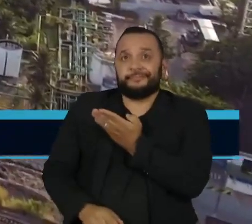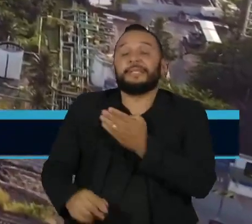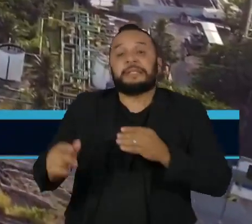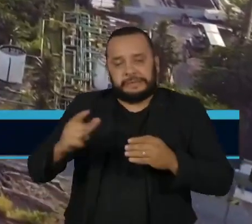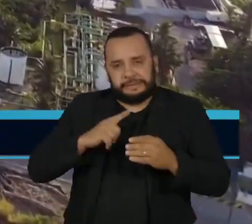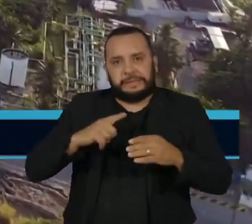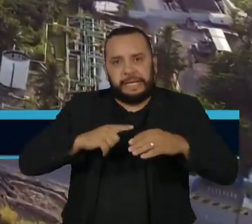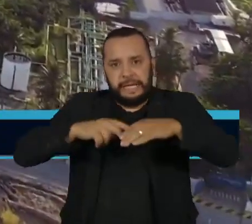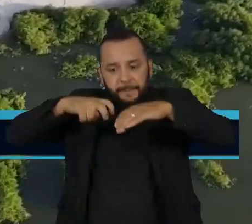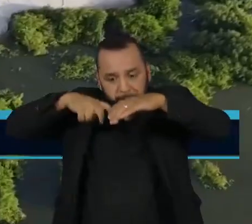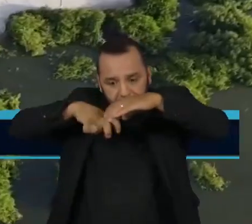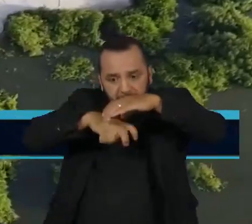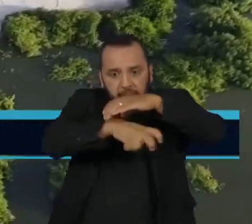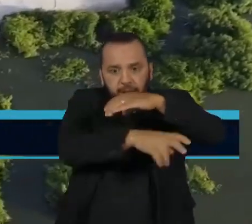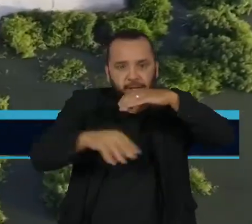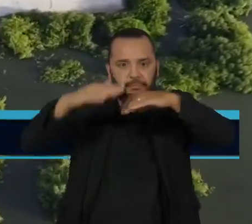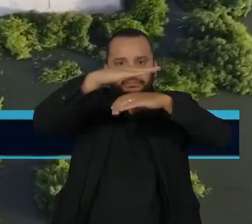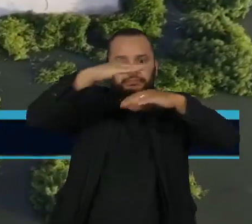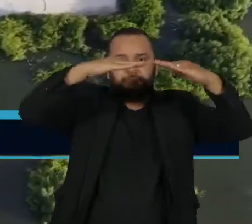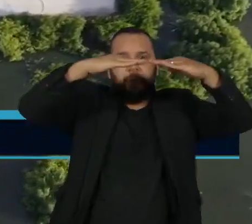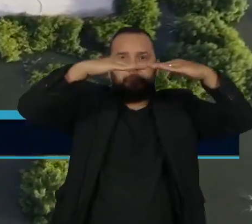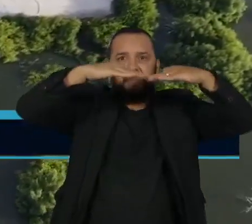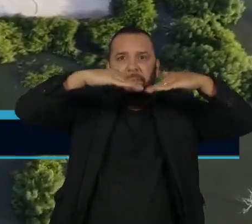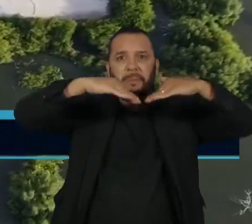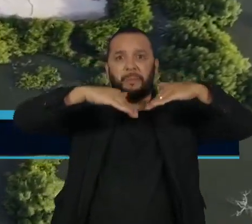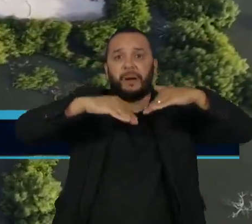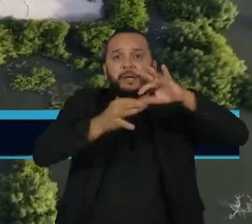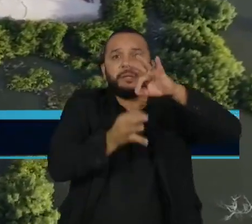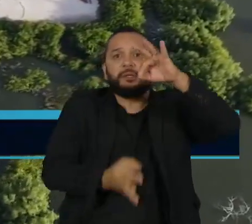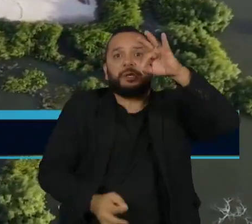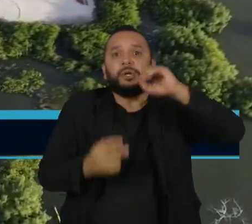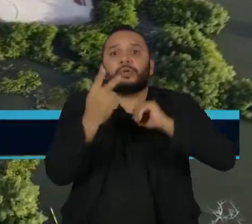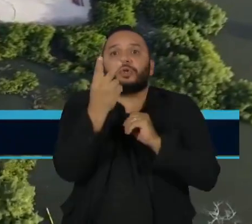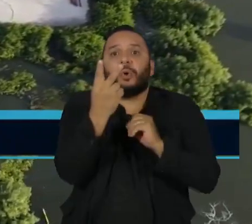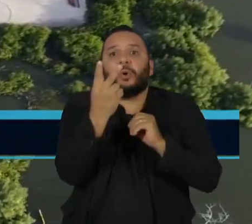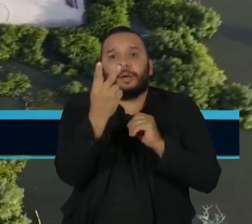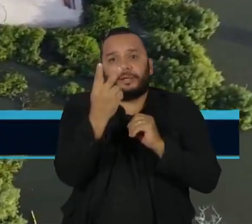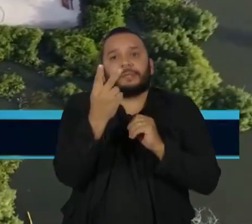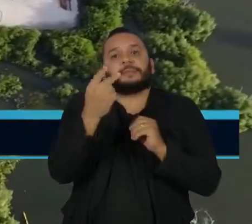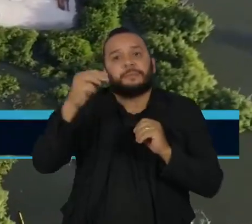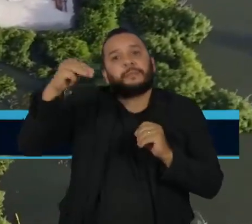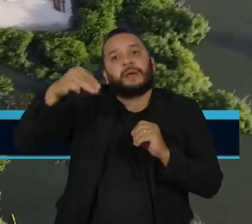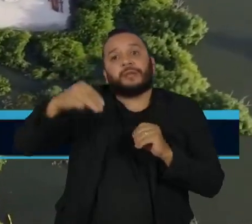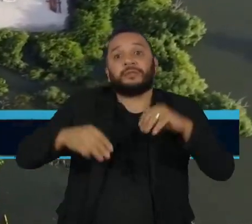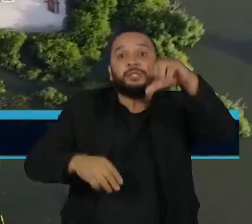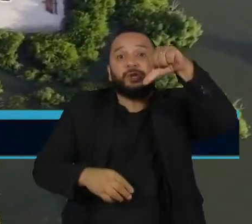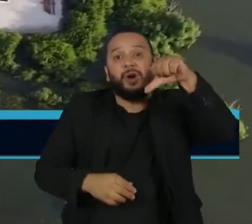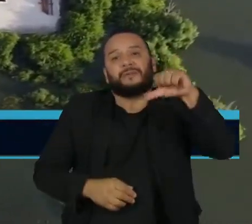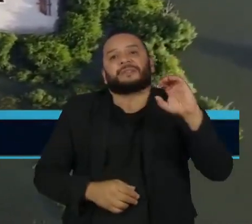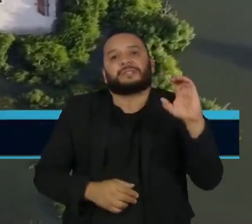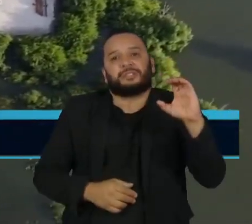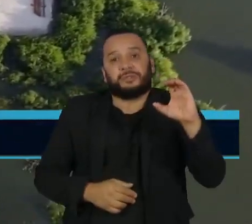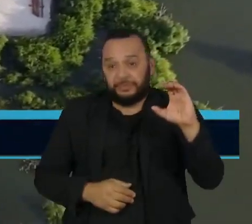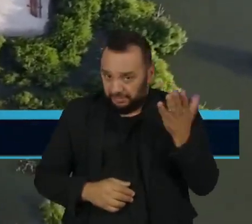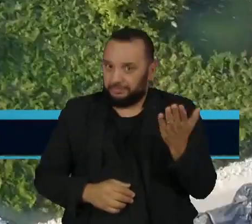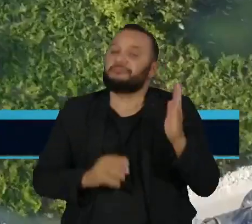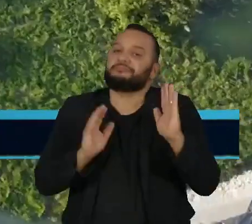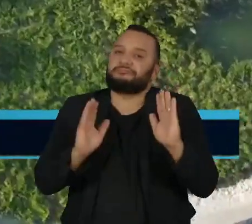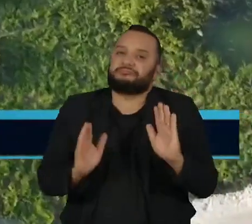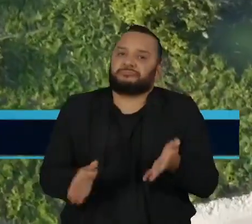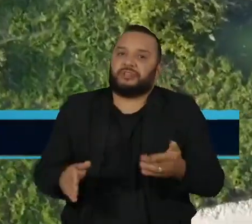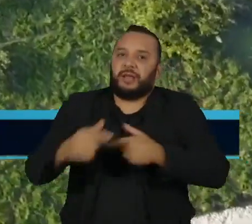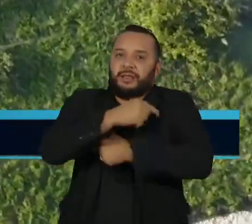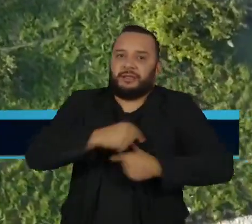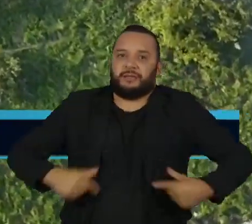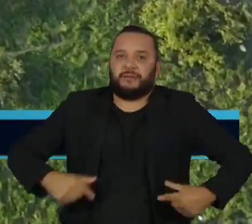Braskem no bairro do Mutange, em Maceió, chegou a 2,9 nesta sexta-feira, segundo a Defesa Civil. Nas